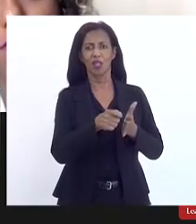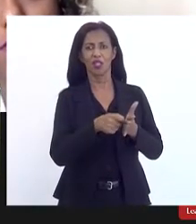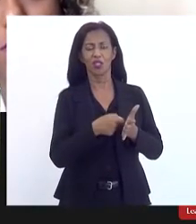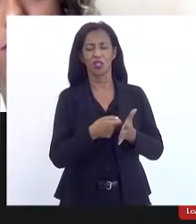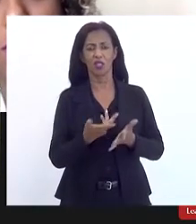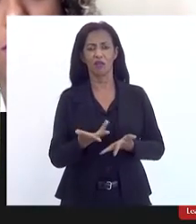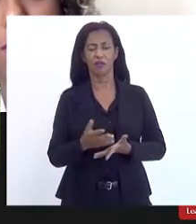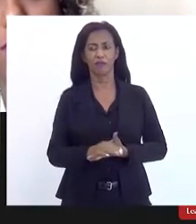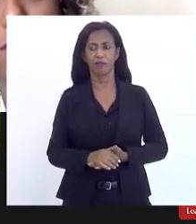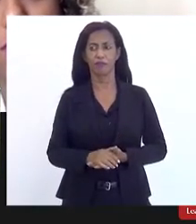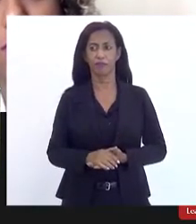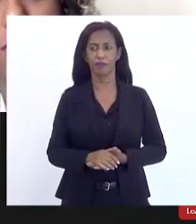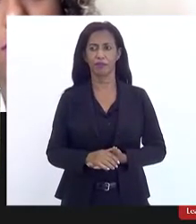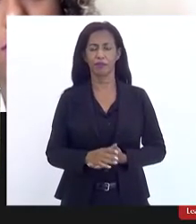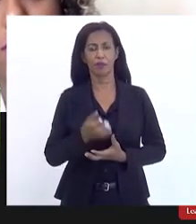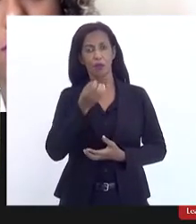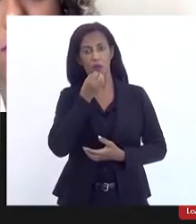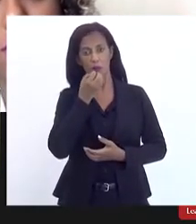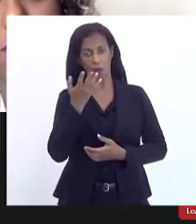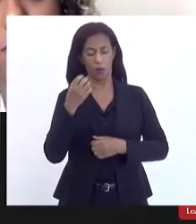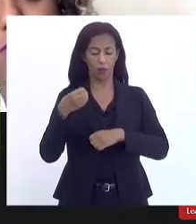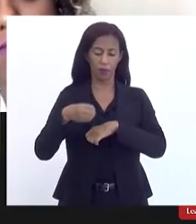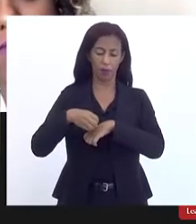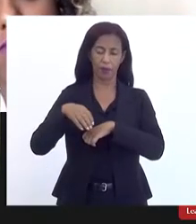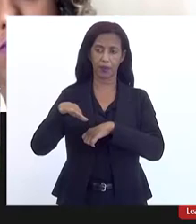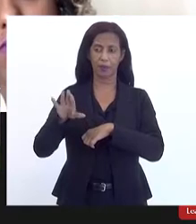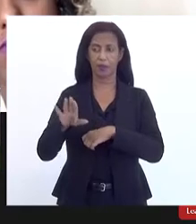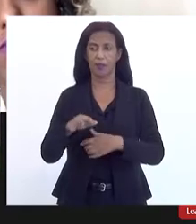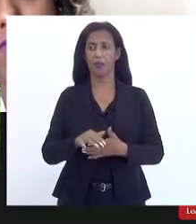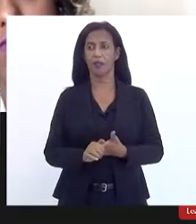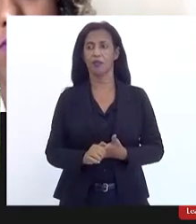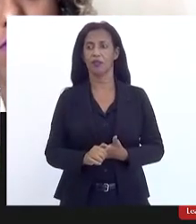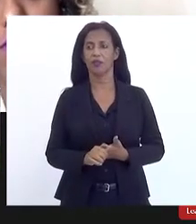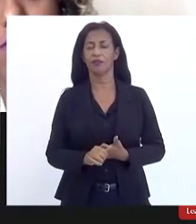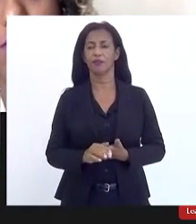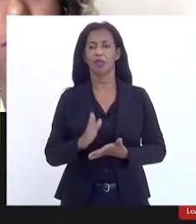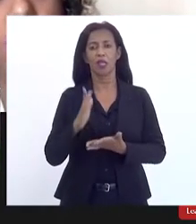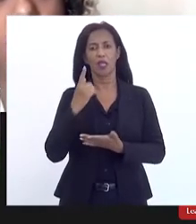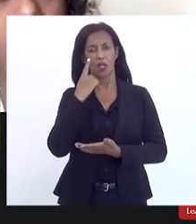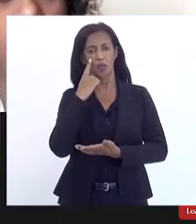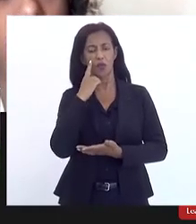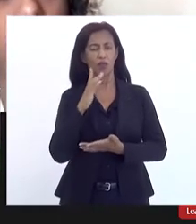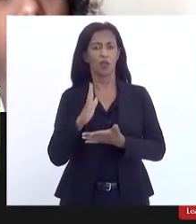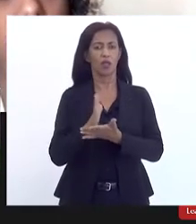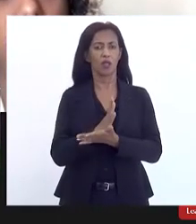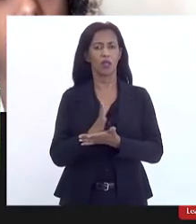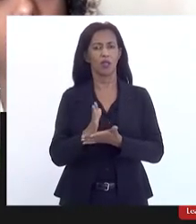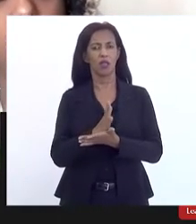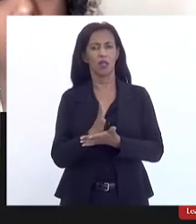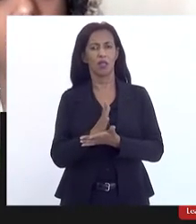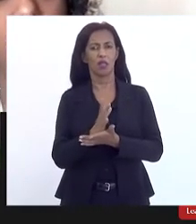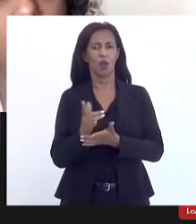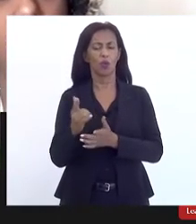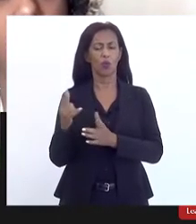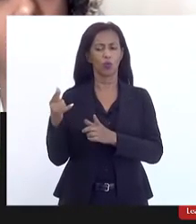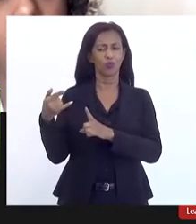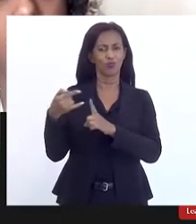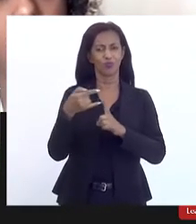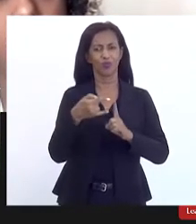bom então eu mandei uma mensagem para a deputada Dani Monteiro eu vi que algumas entidades está difícil né Jane